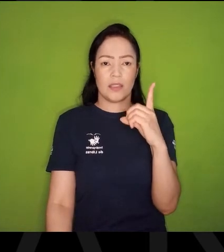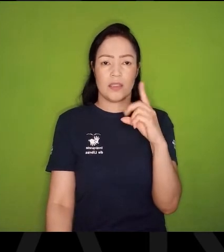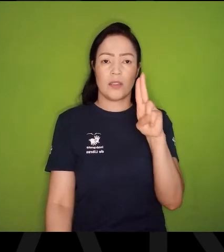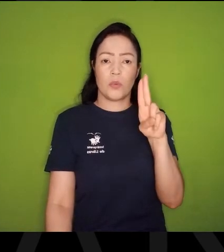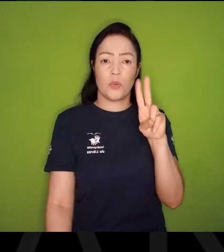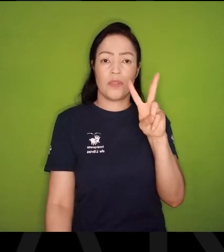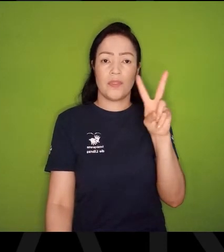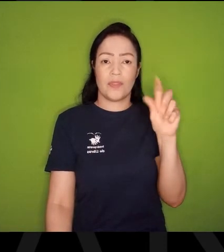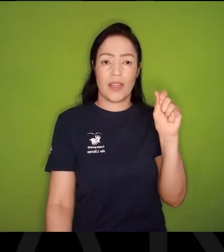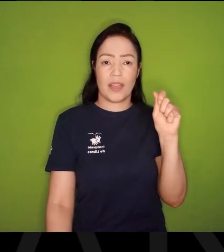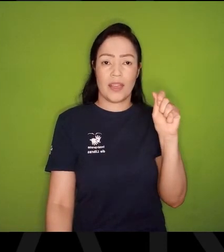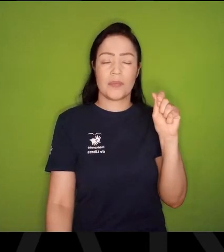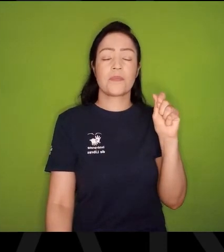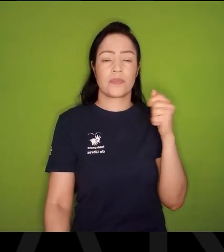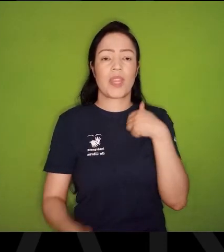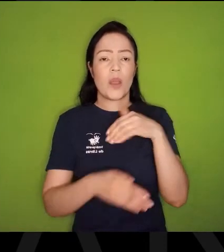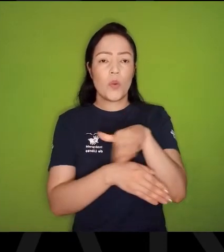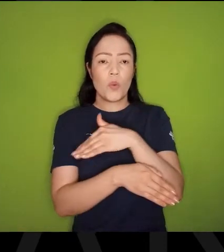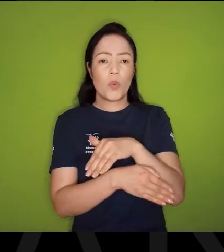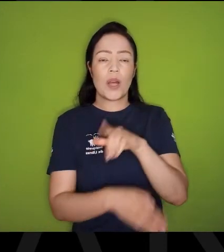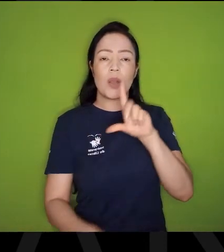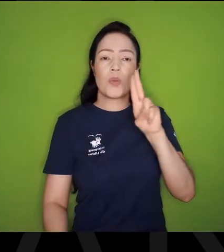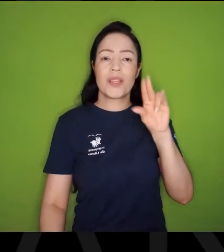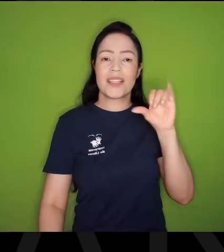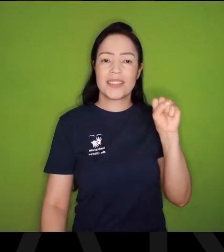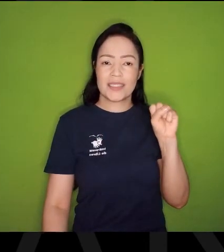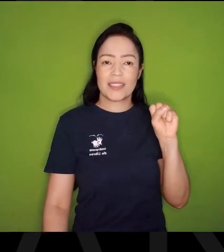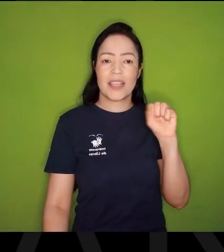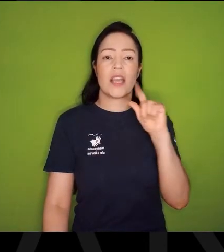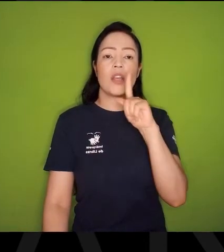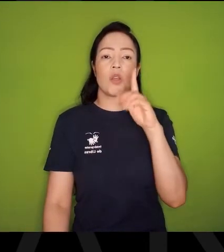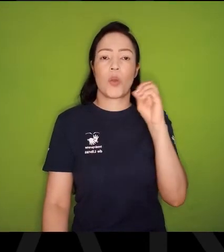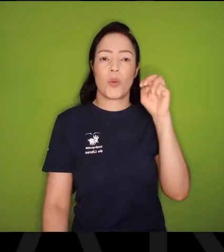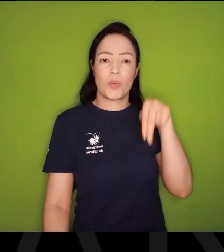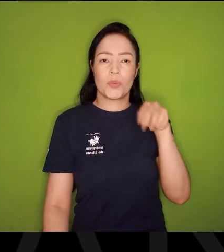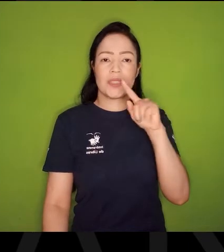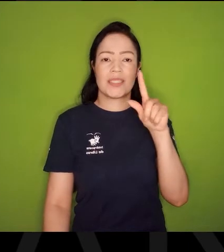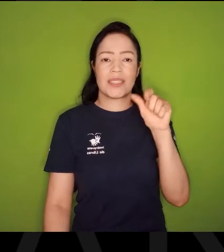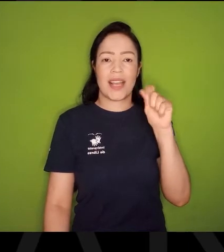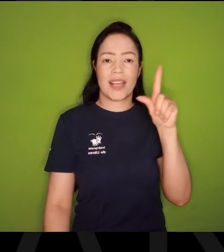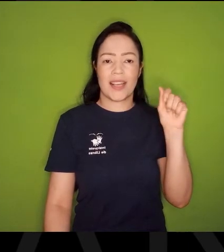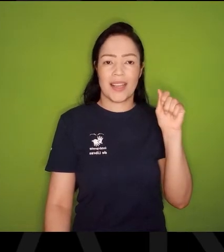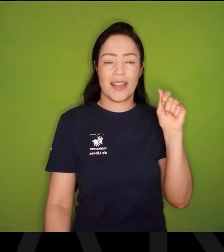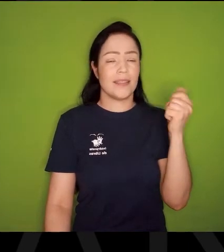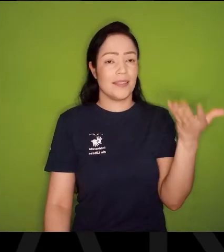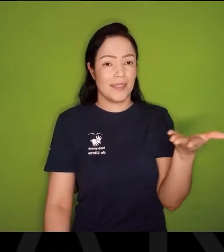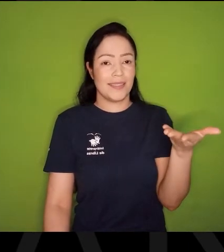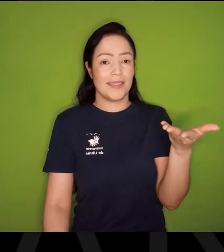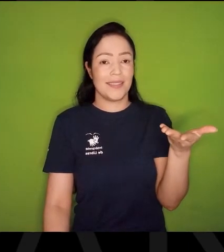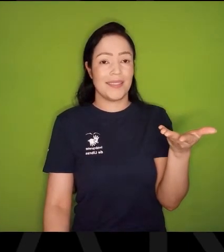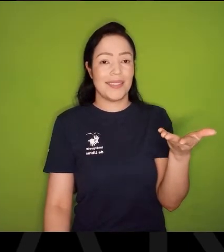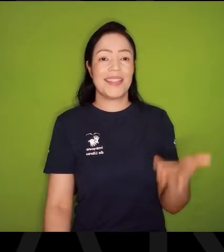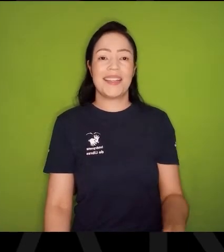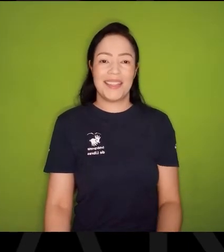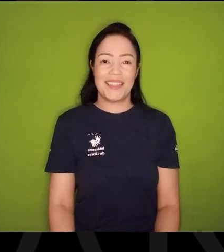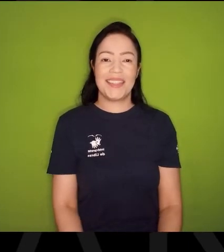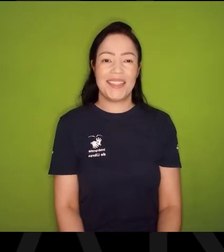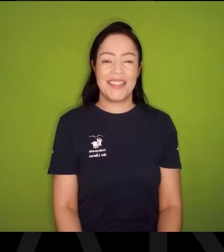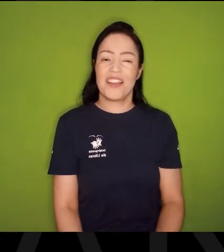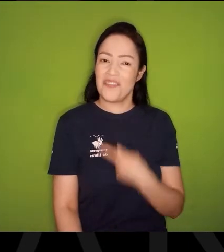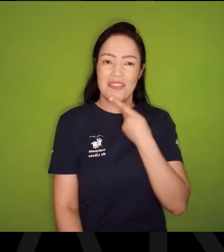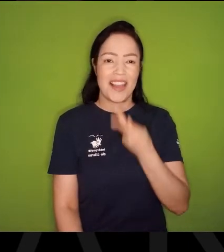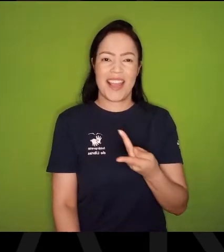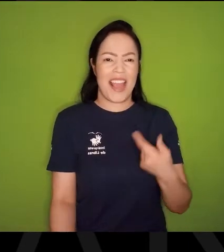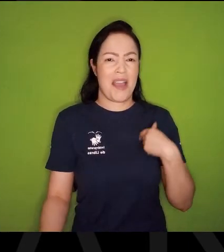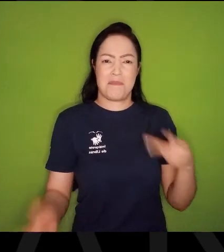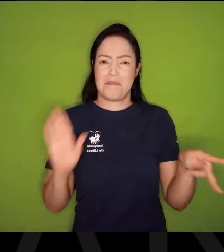Eu fui para a rua Luiz Gonzaga, Ou Cheguei em São Paulo, Fui morar na rua Luiz Gonzaga, Eu digo, estou